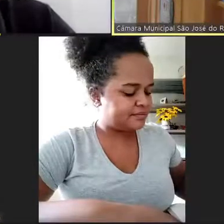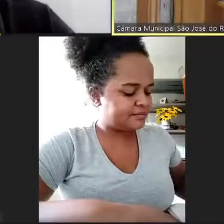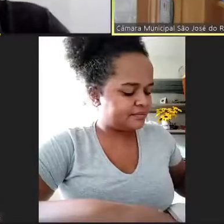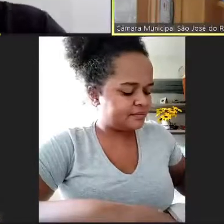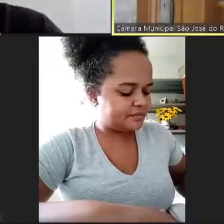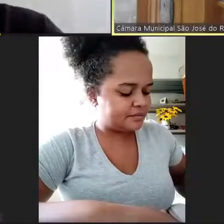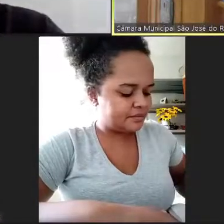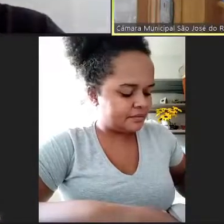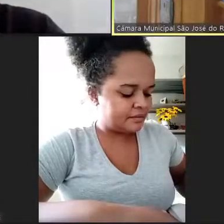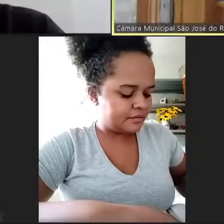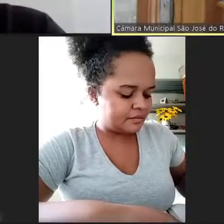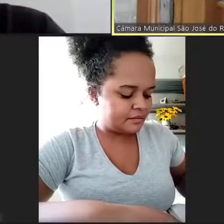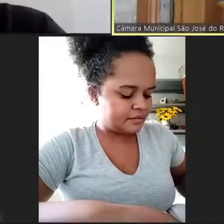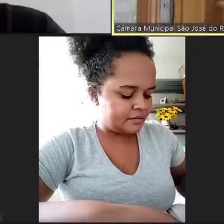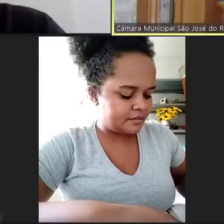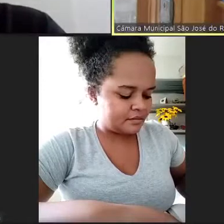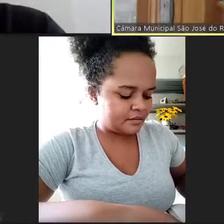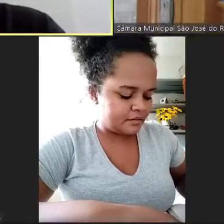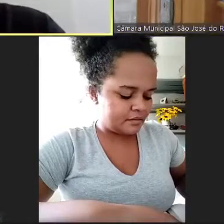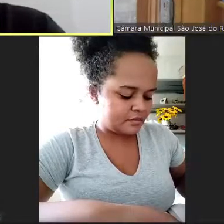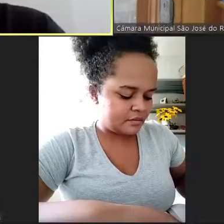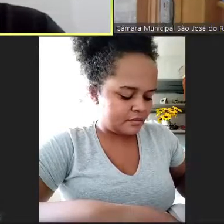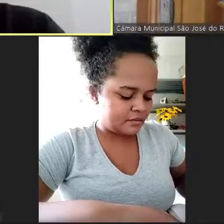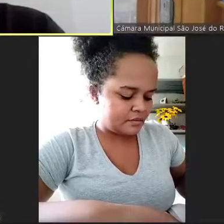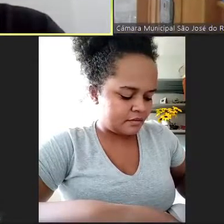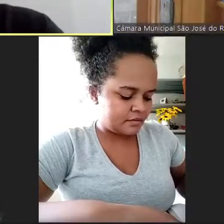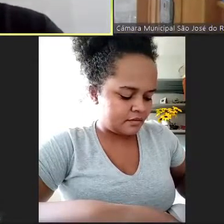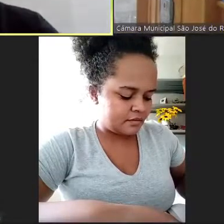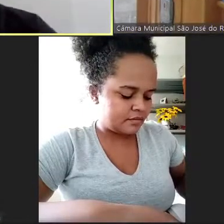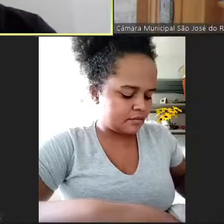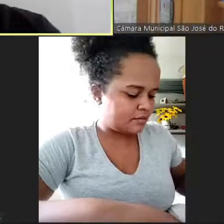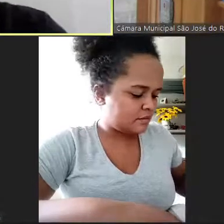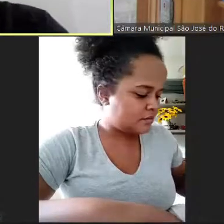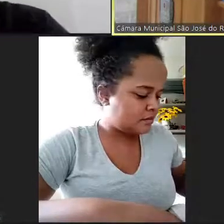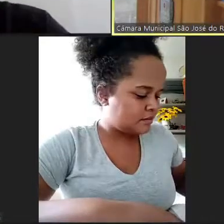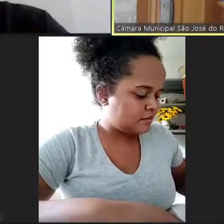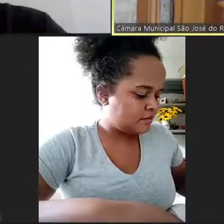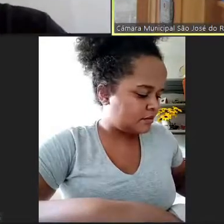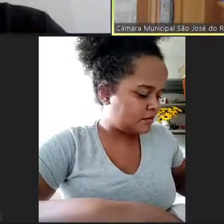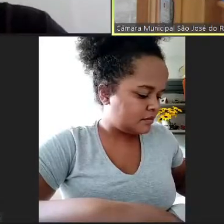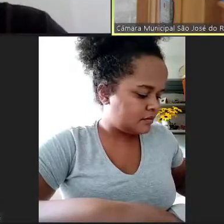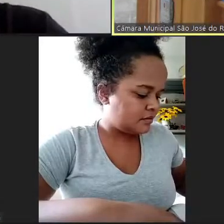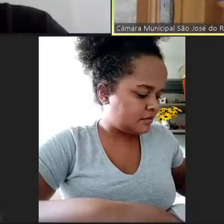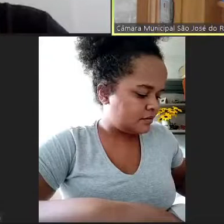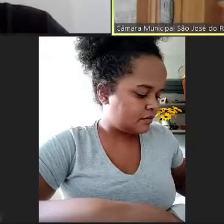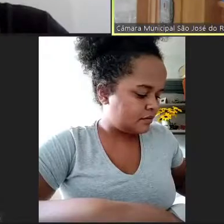Favorável. Então, o requerimento 236 também foi aprovado por unanimidade.